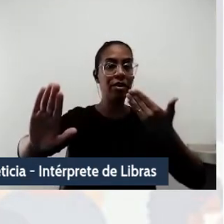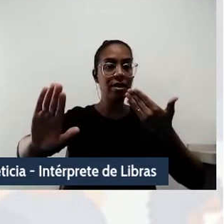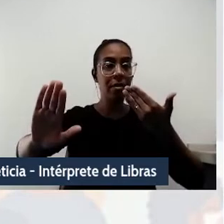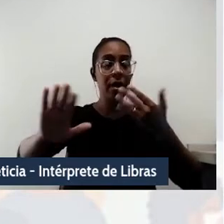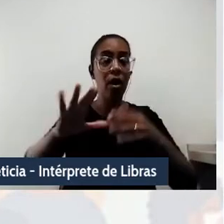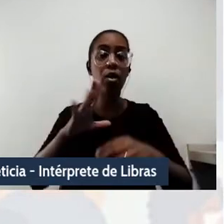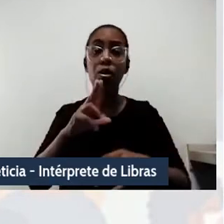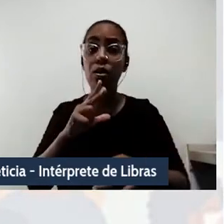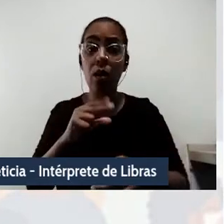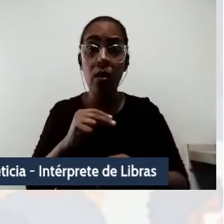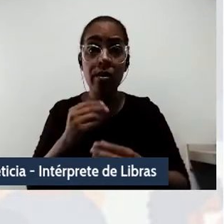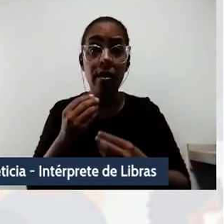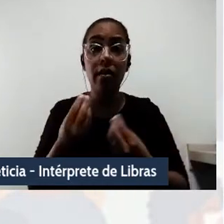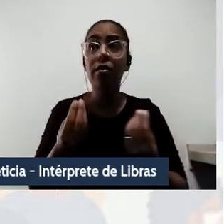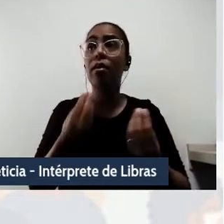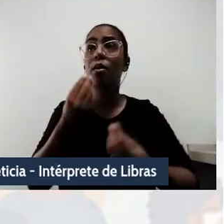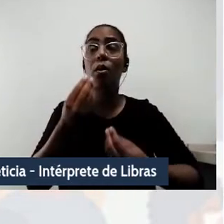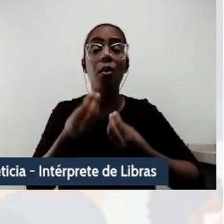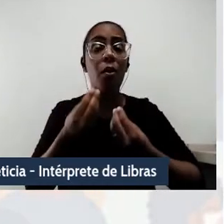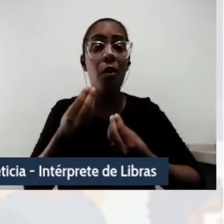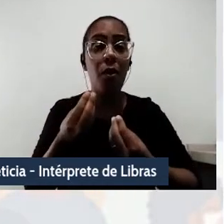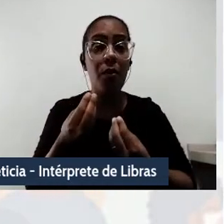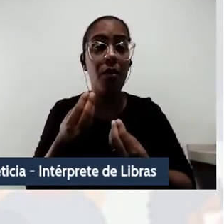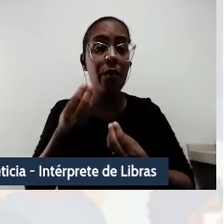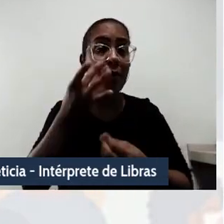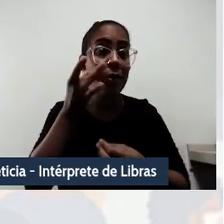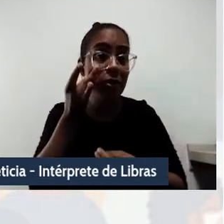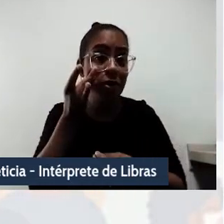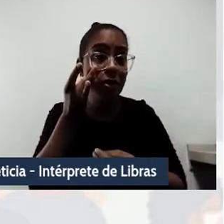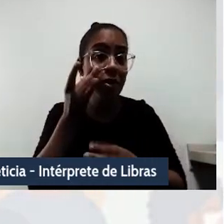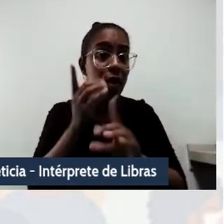essas crianças presencialmente mais de um ano depois.